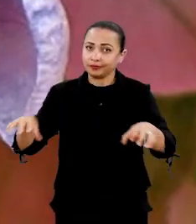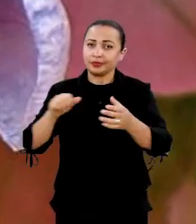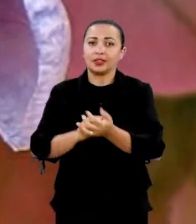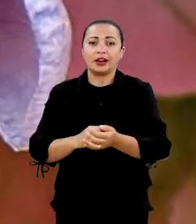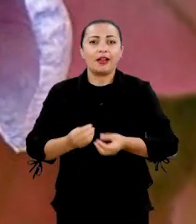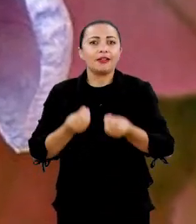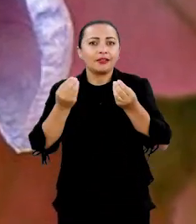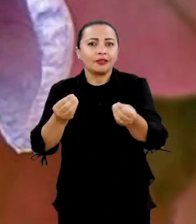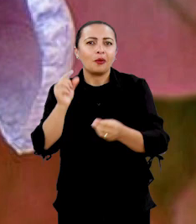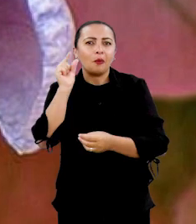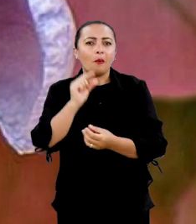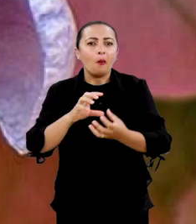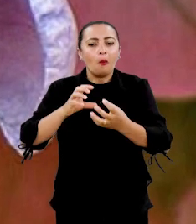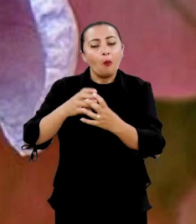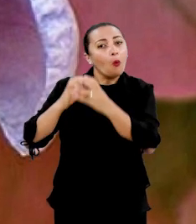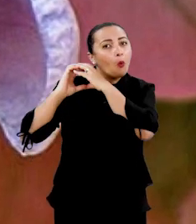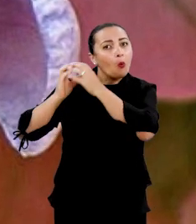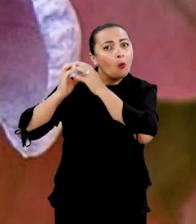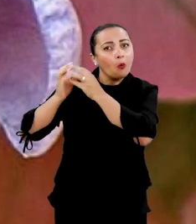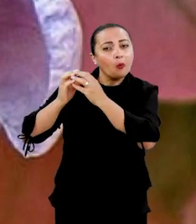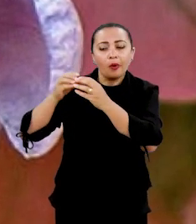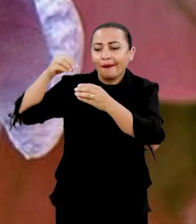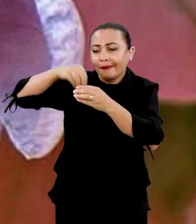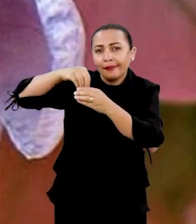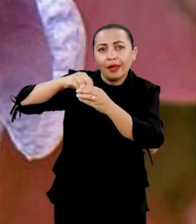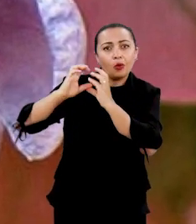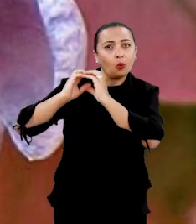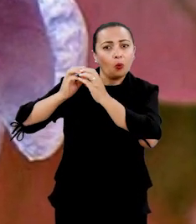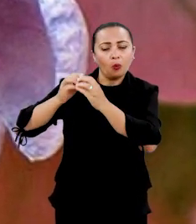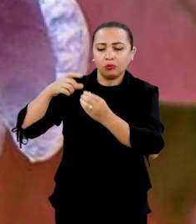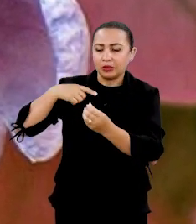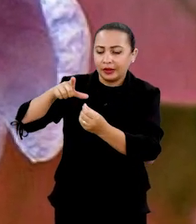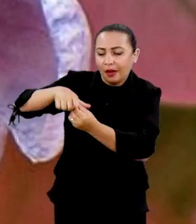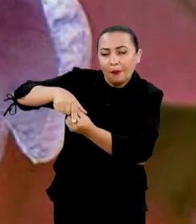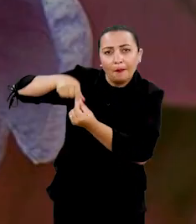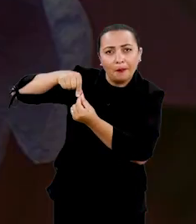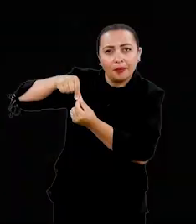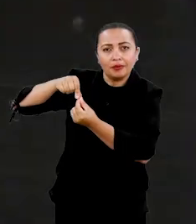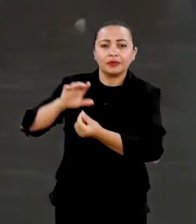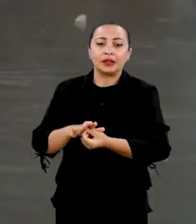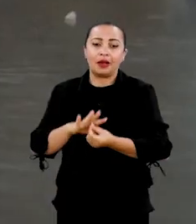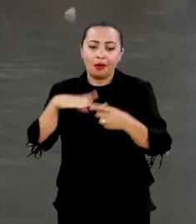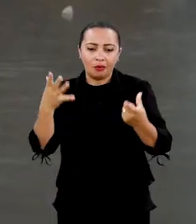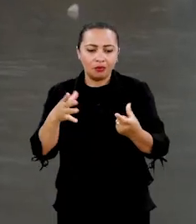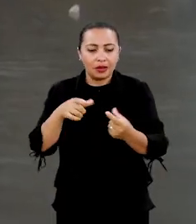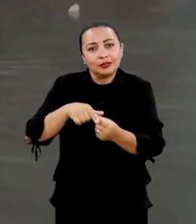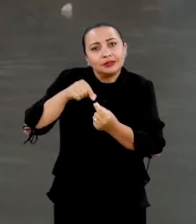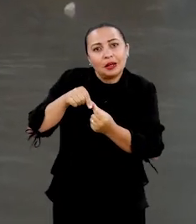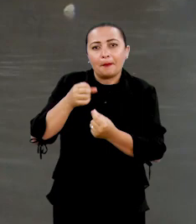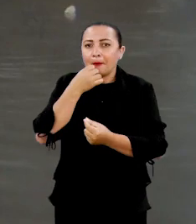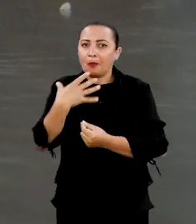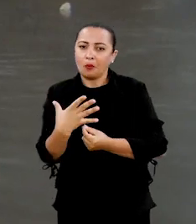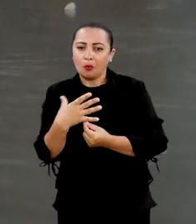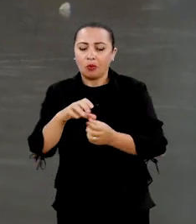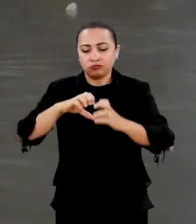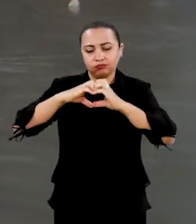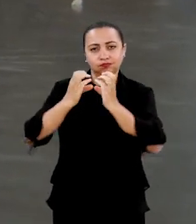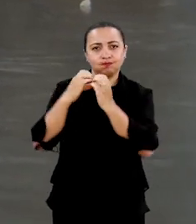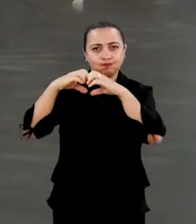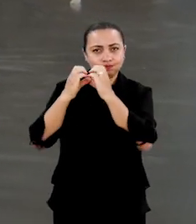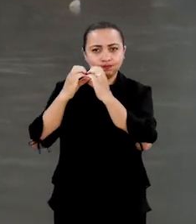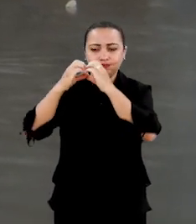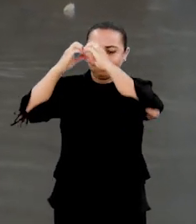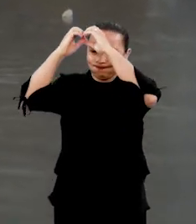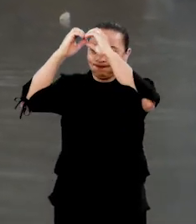que dá um coco e que dentro desse coco ou cabaça existe amêndoas. E quando ela está madura,